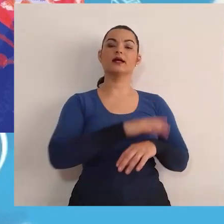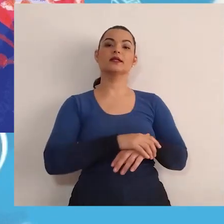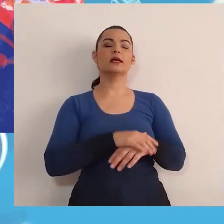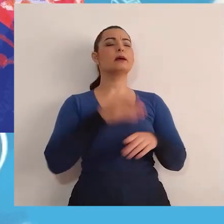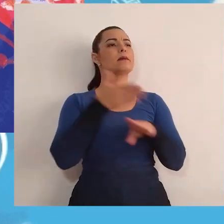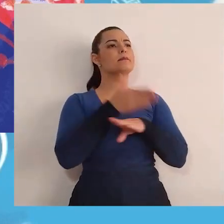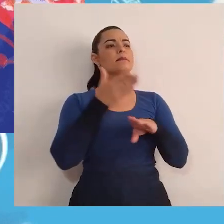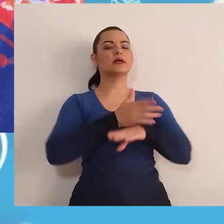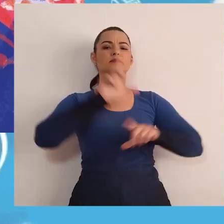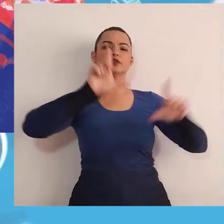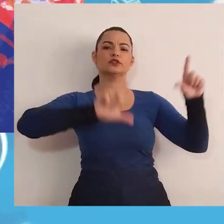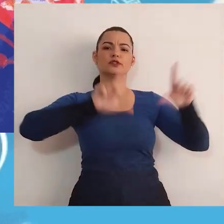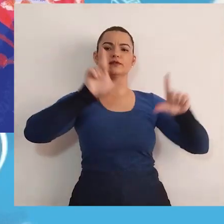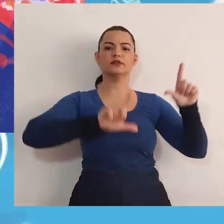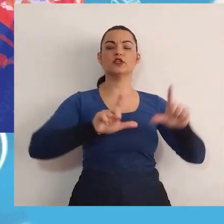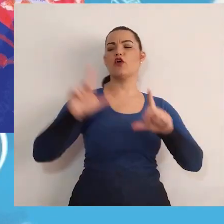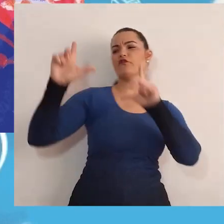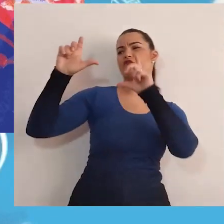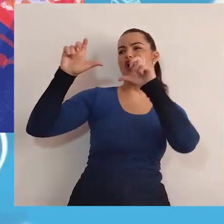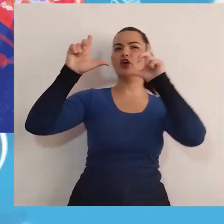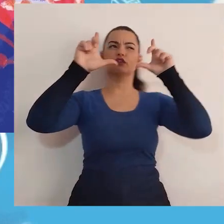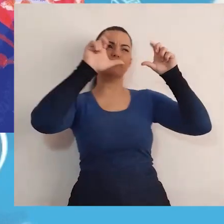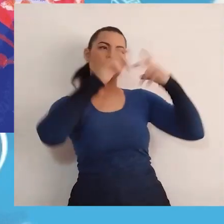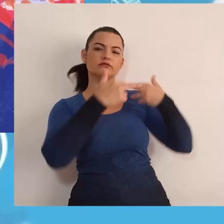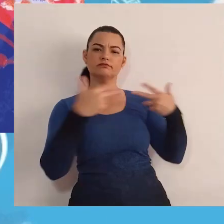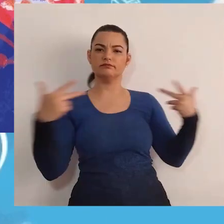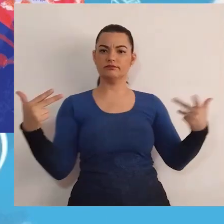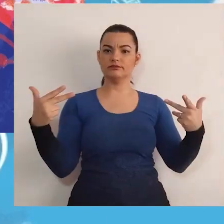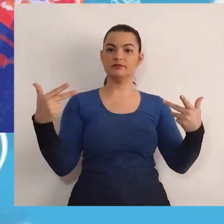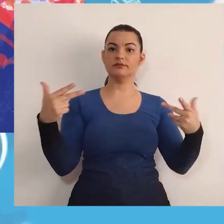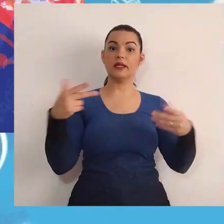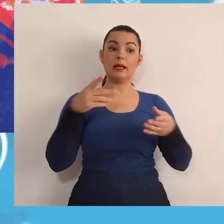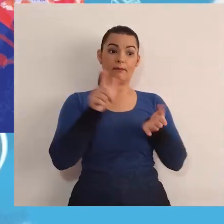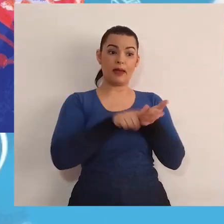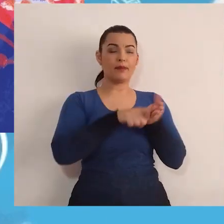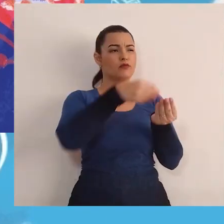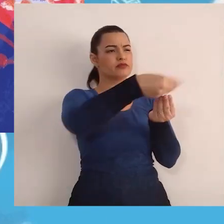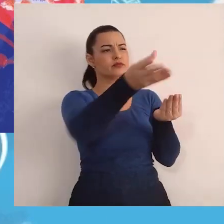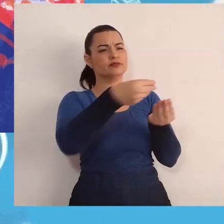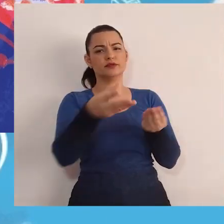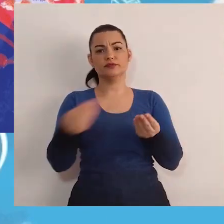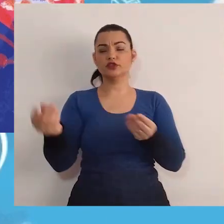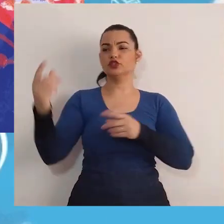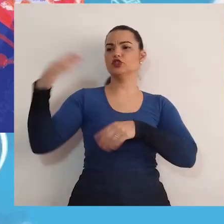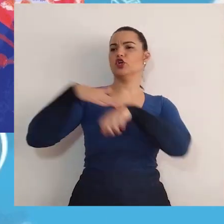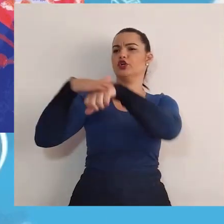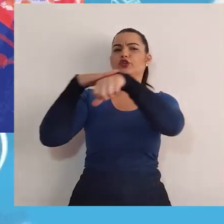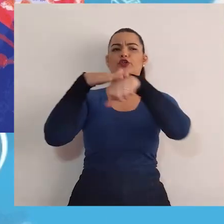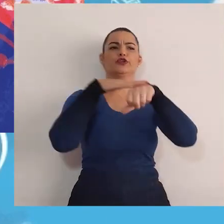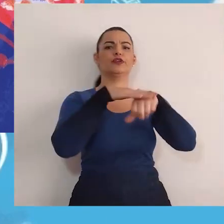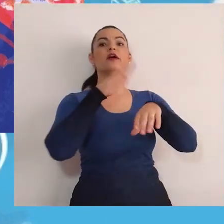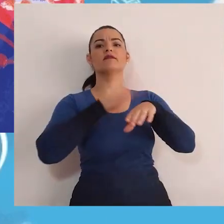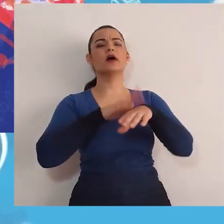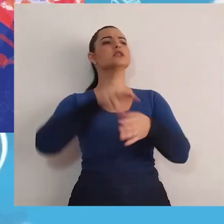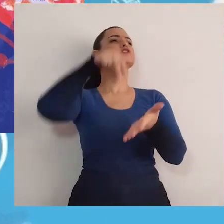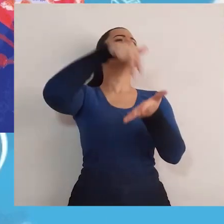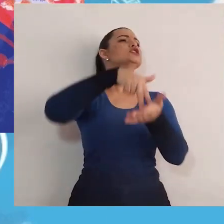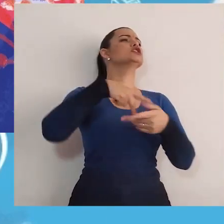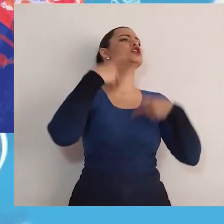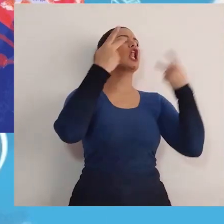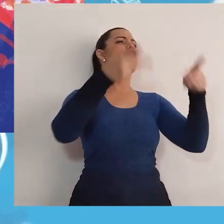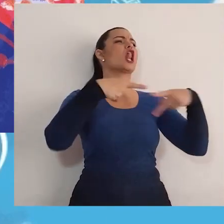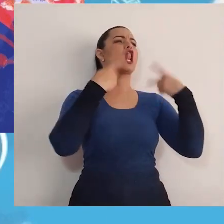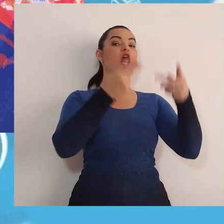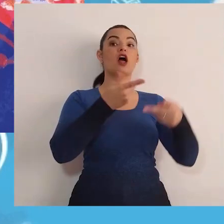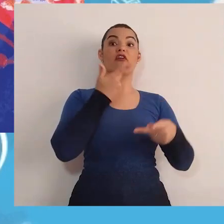tiraram selfies, distribuíram panfletos e conversaram. Organizaram comícios, falaram mal dos